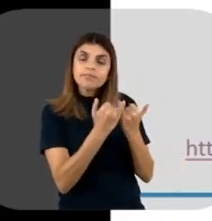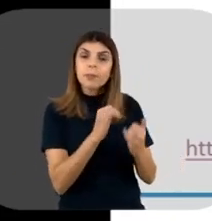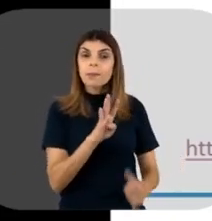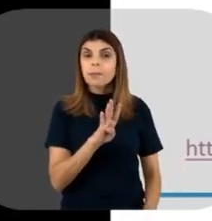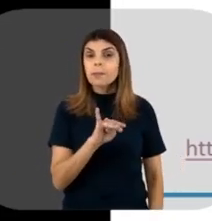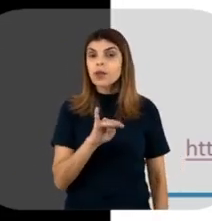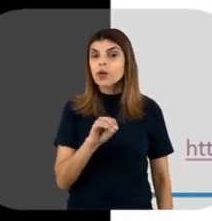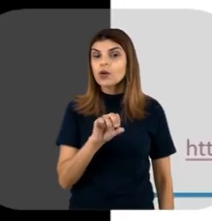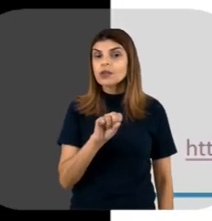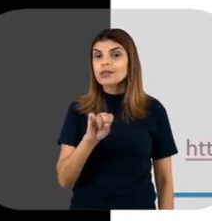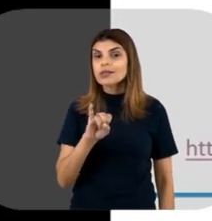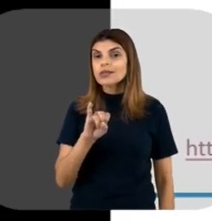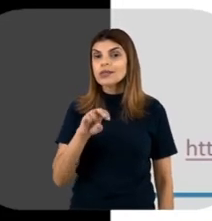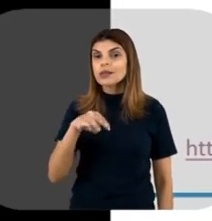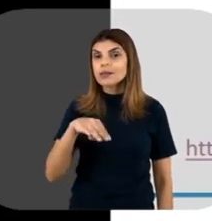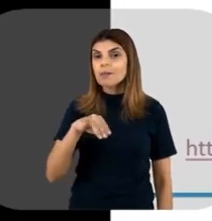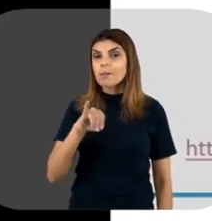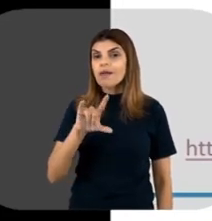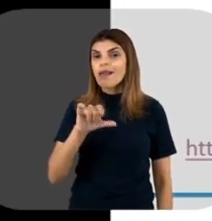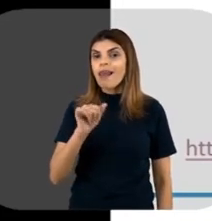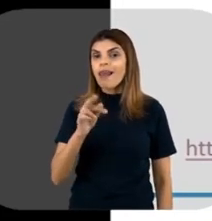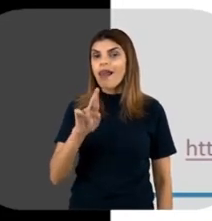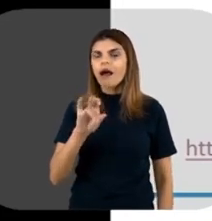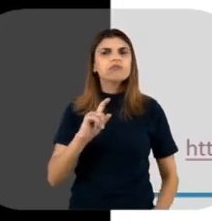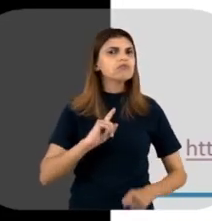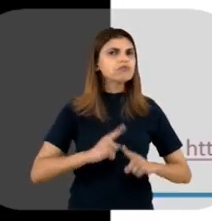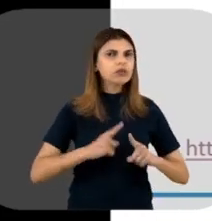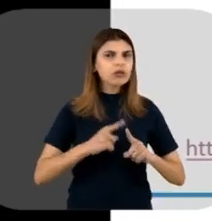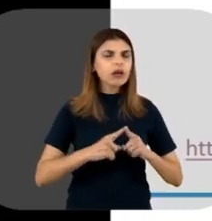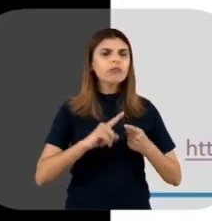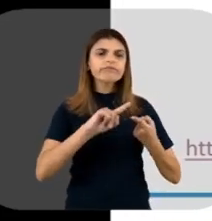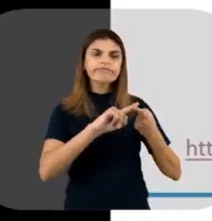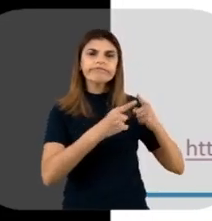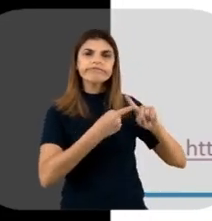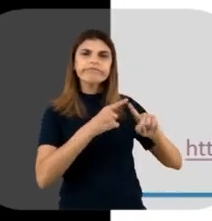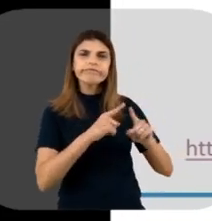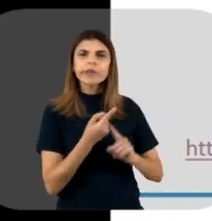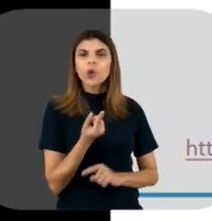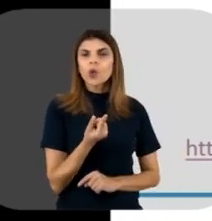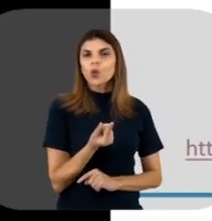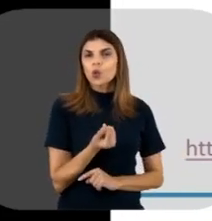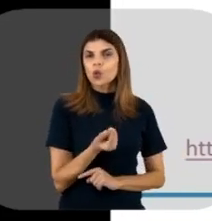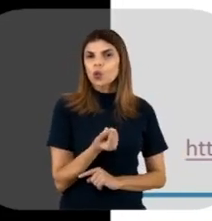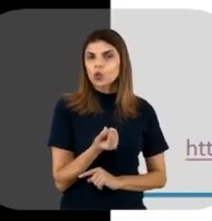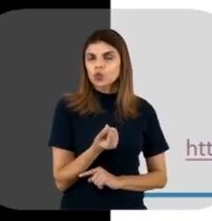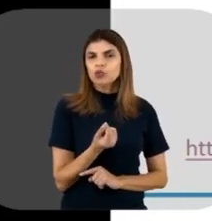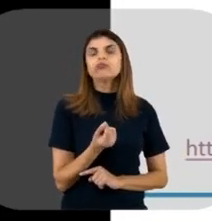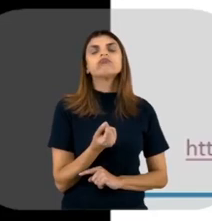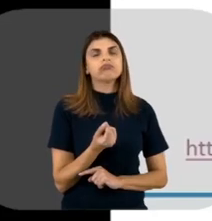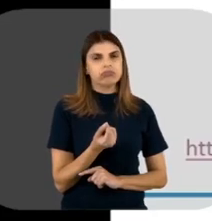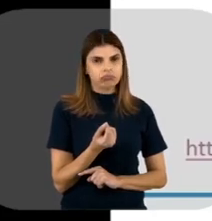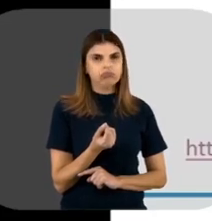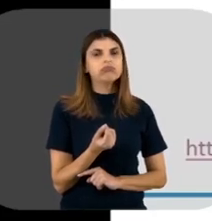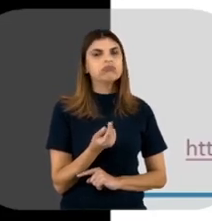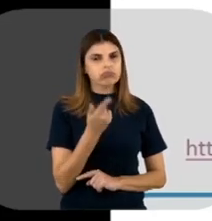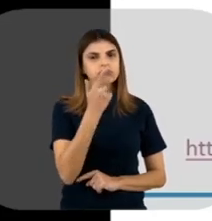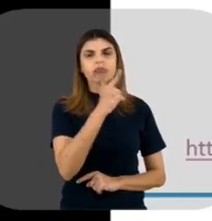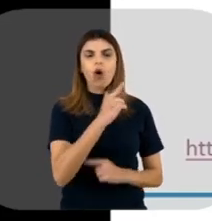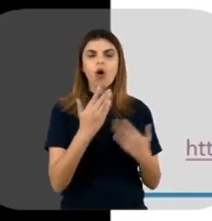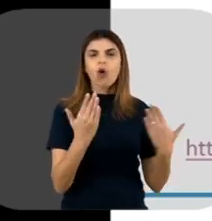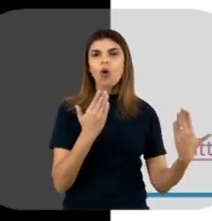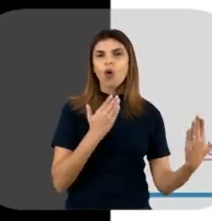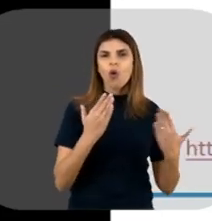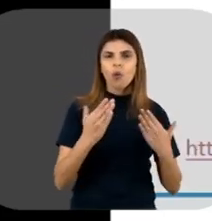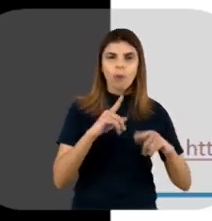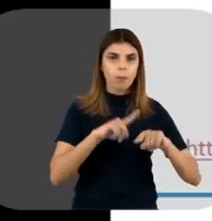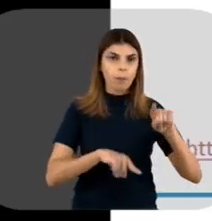né? Que esses produtos biosimilares vêm tomando, né? Porque isso também está associado à questão do custo, né? Efetivo em